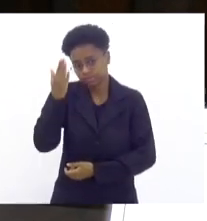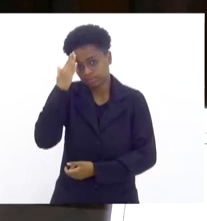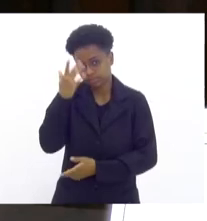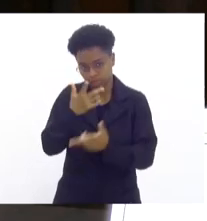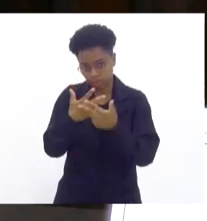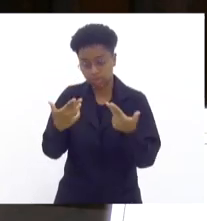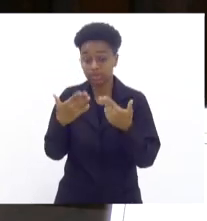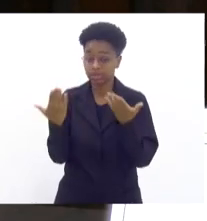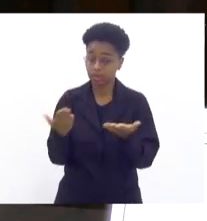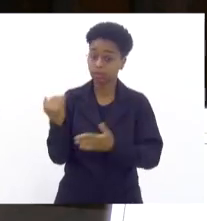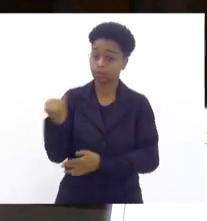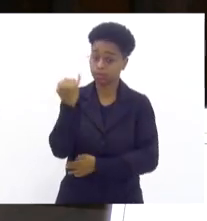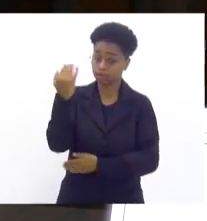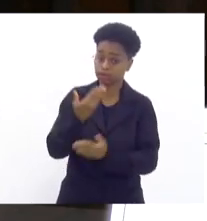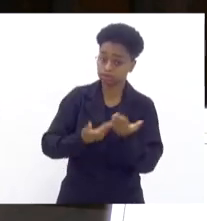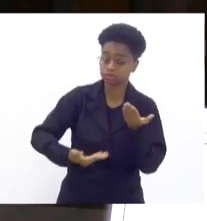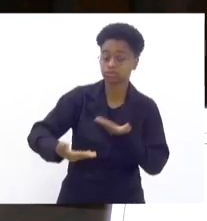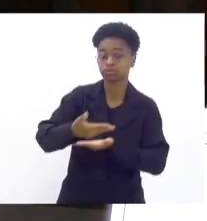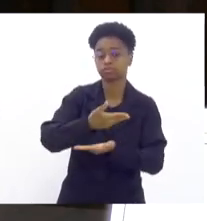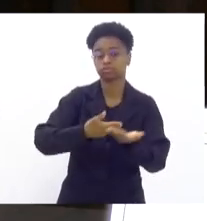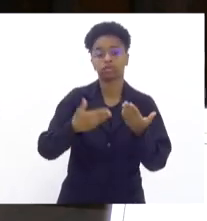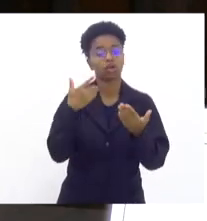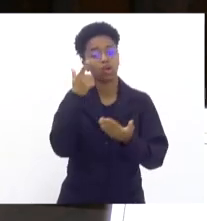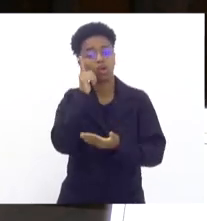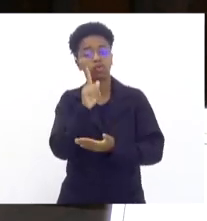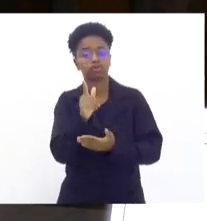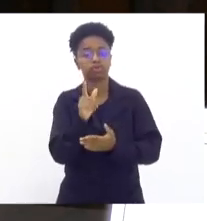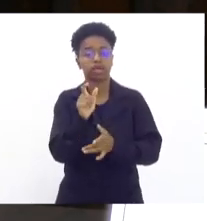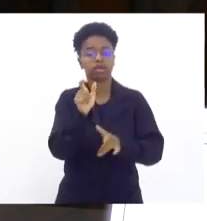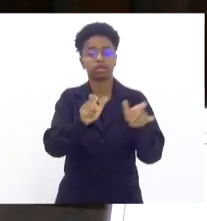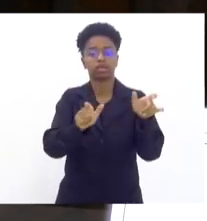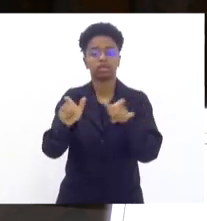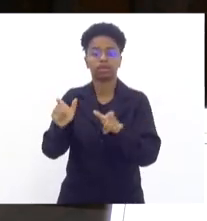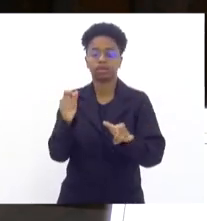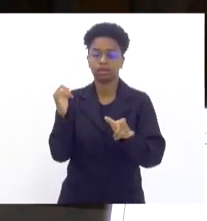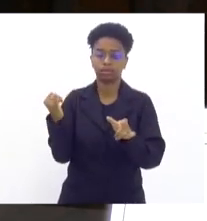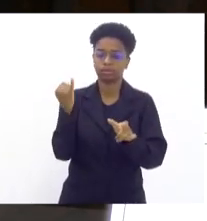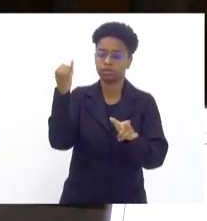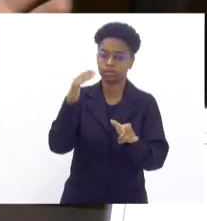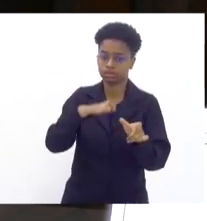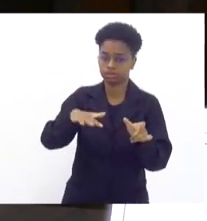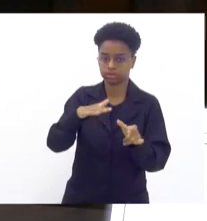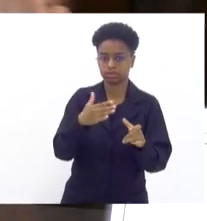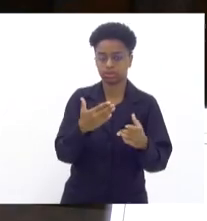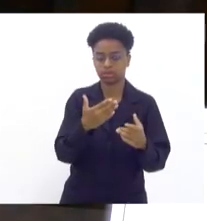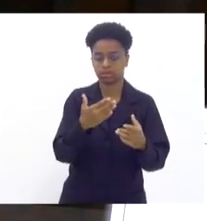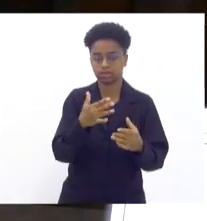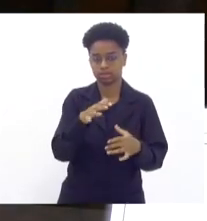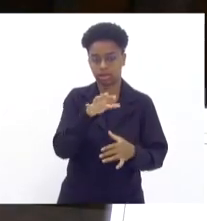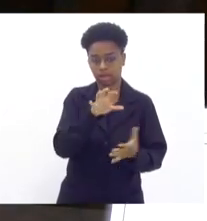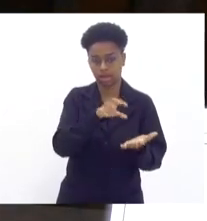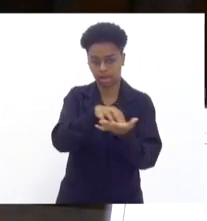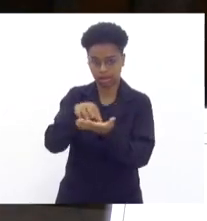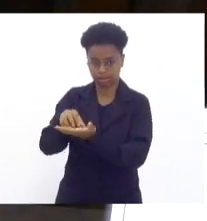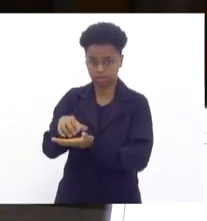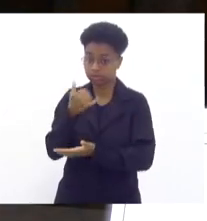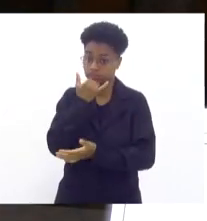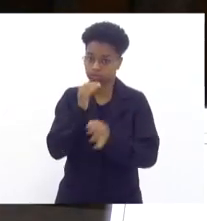é importante que a gente tenha esse diálogo com os titulares das referidas pastas. Obrigado, presidente. Desculpa me alongar.